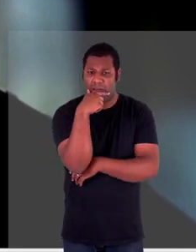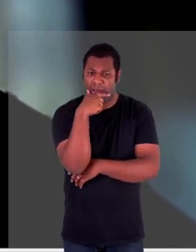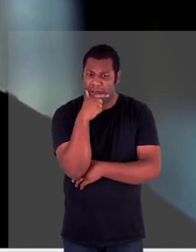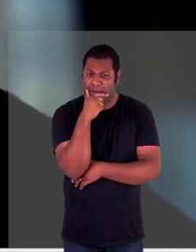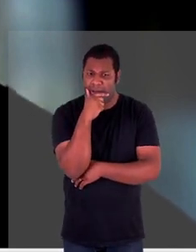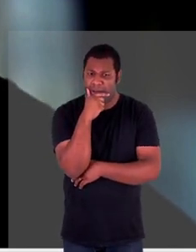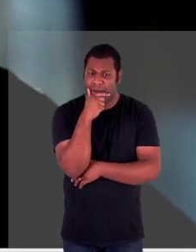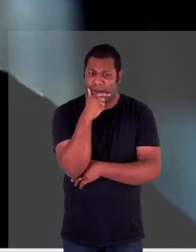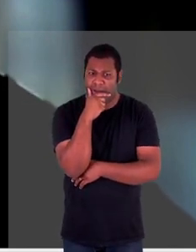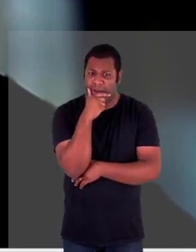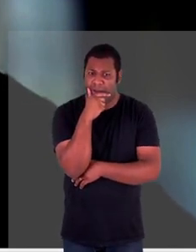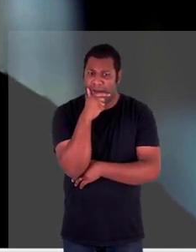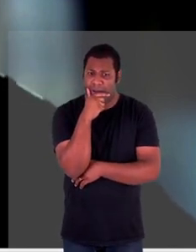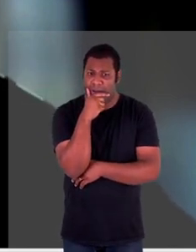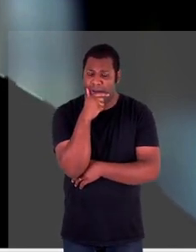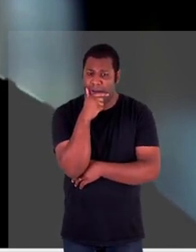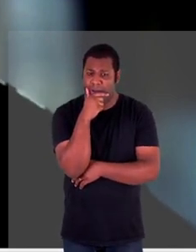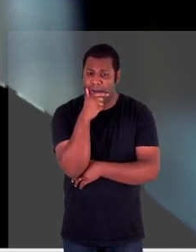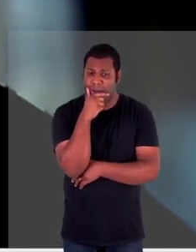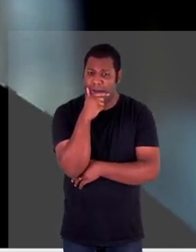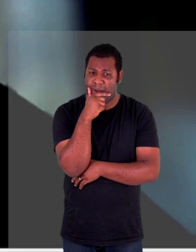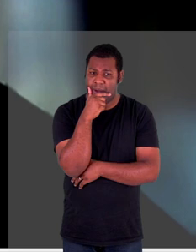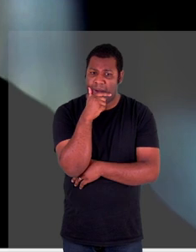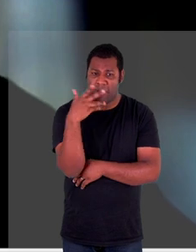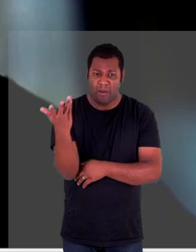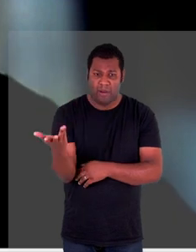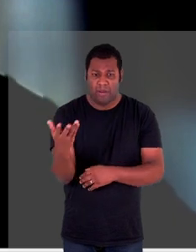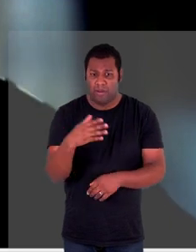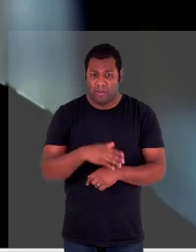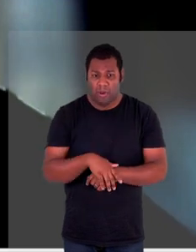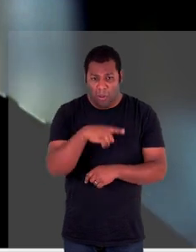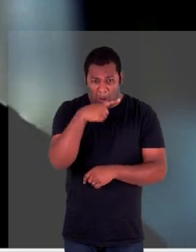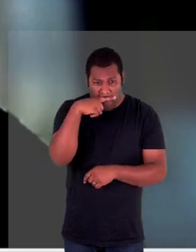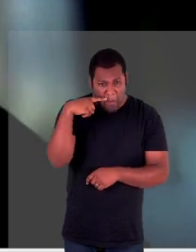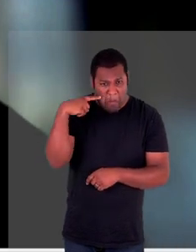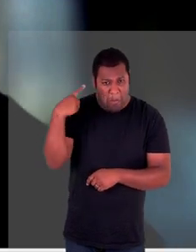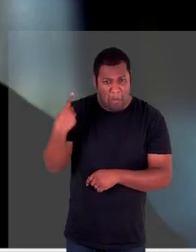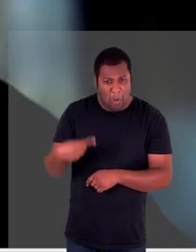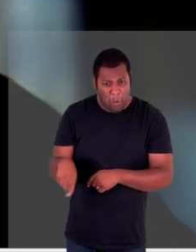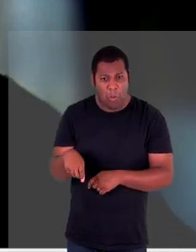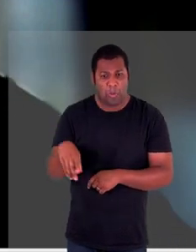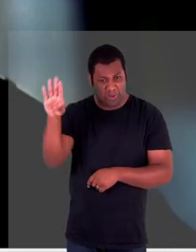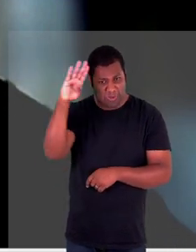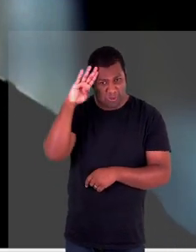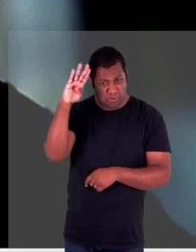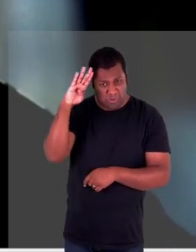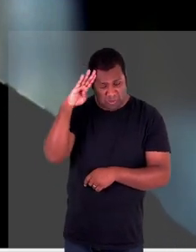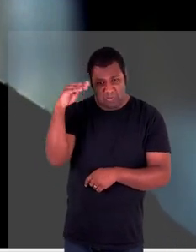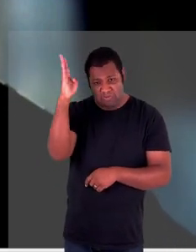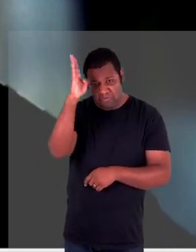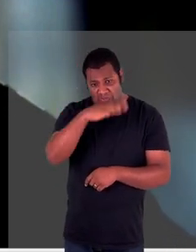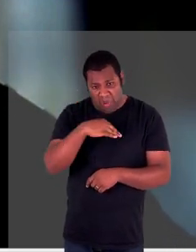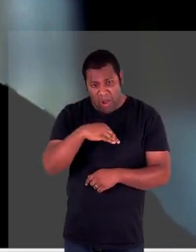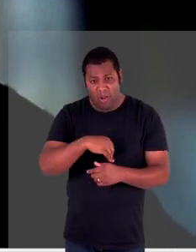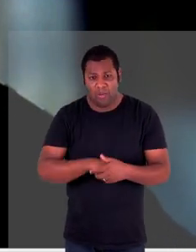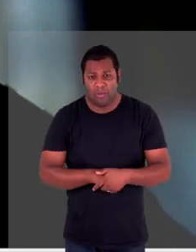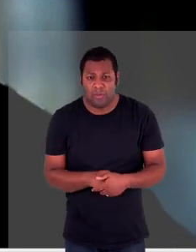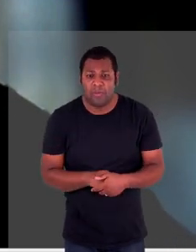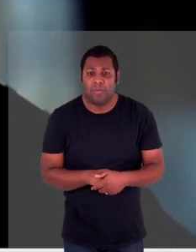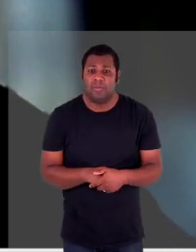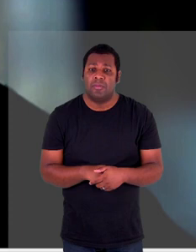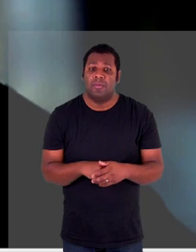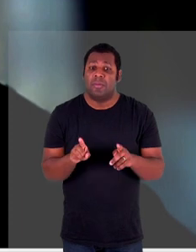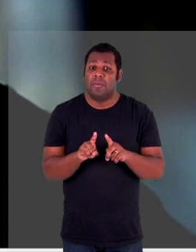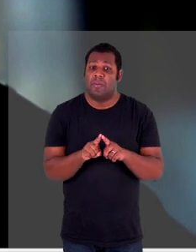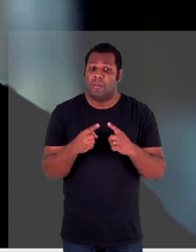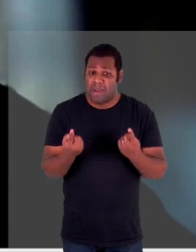aconteceu porque o exército russo é bárbaro ou essa pessoa era um psicopata e desconecta com que isso acontece também na